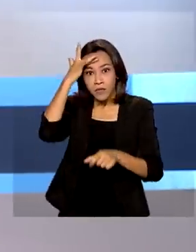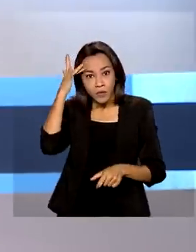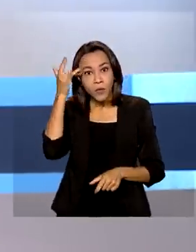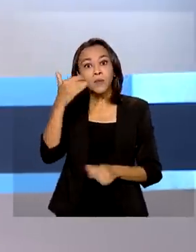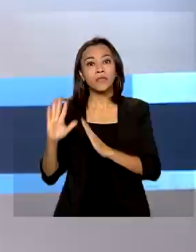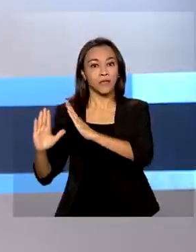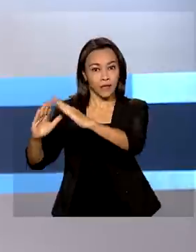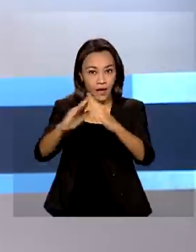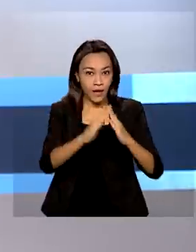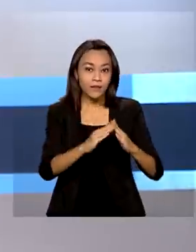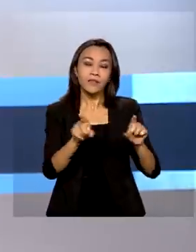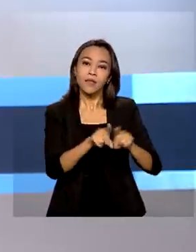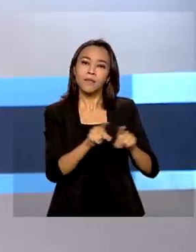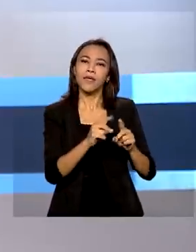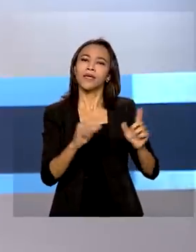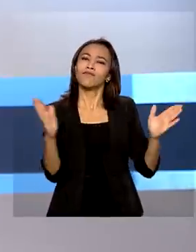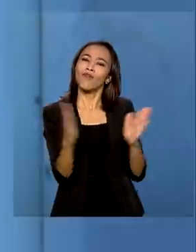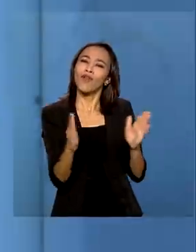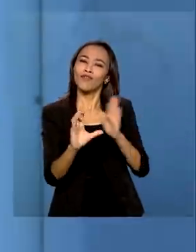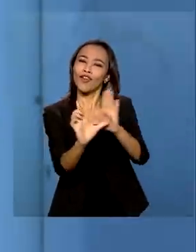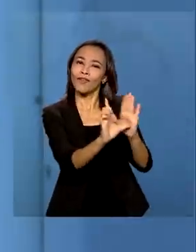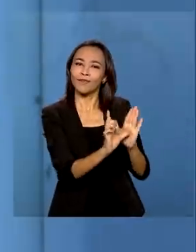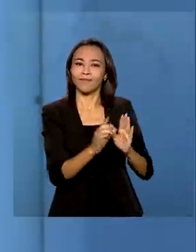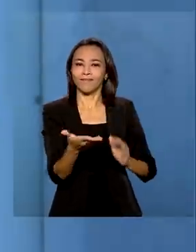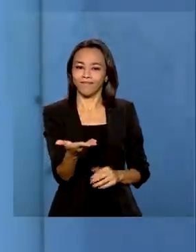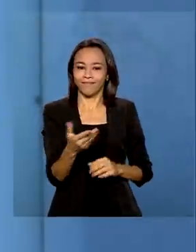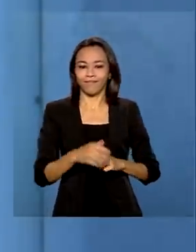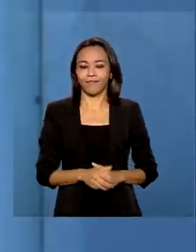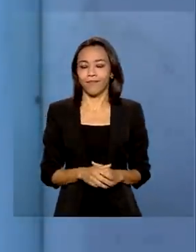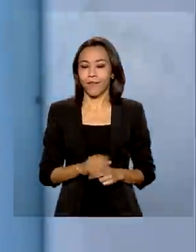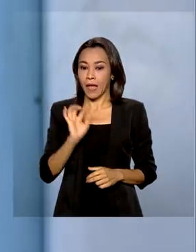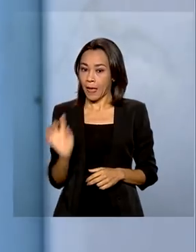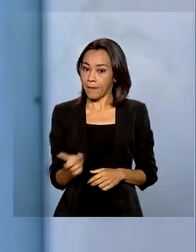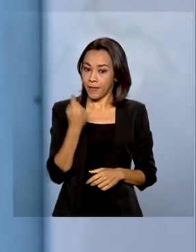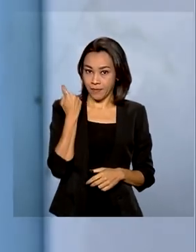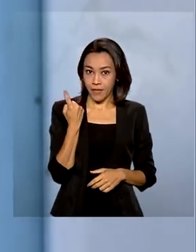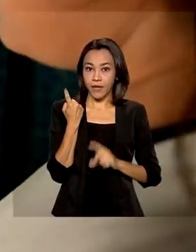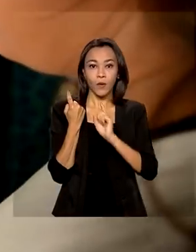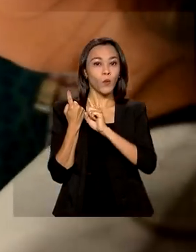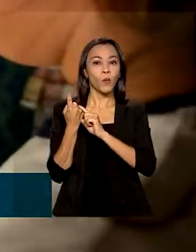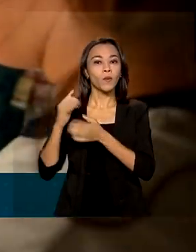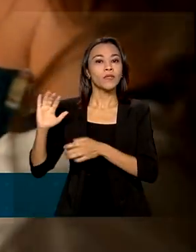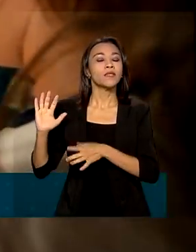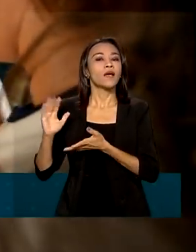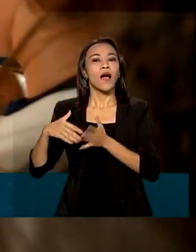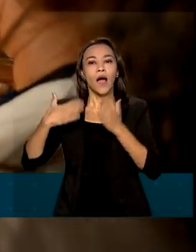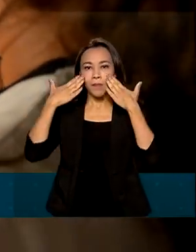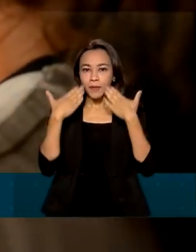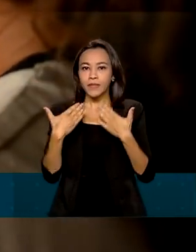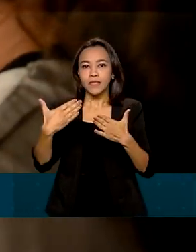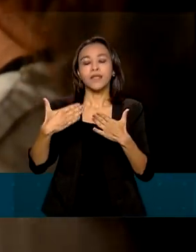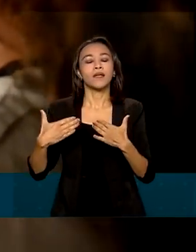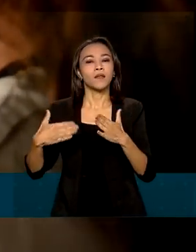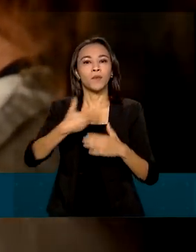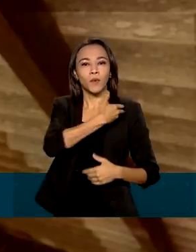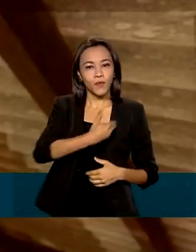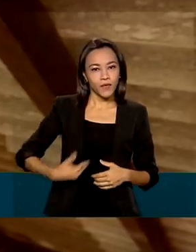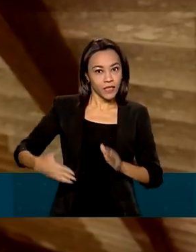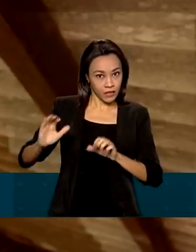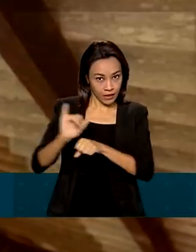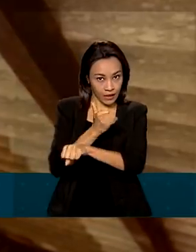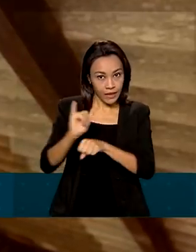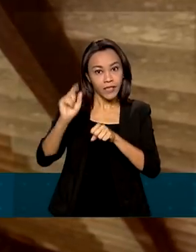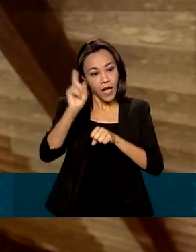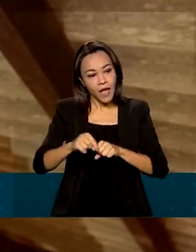residências e pequenos comércios. A primeira medida apresentada pelo governo foi o programa de incentivo à redução